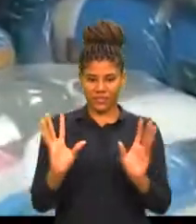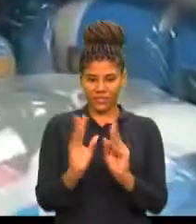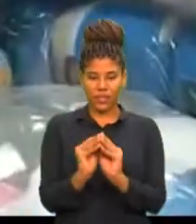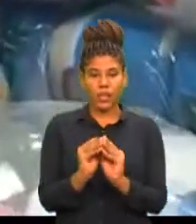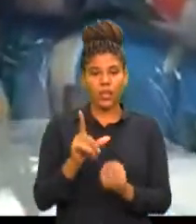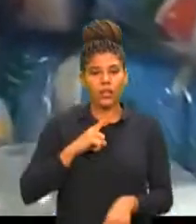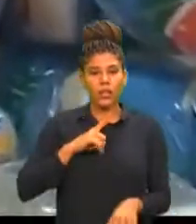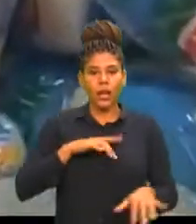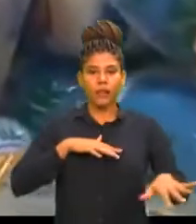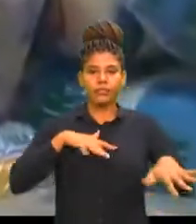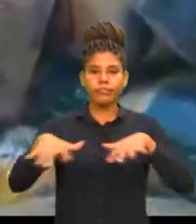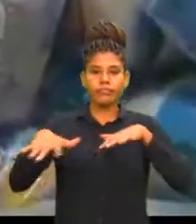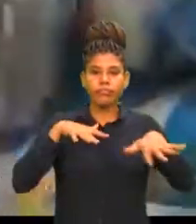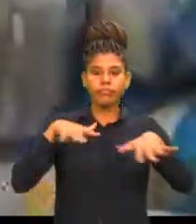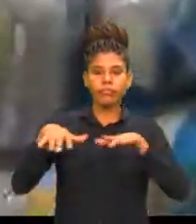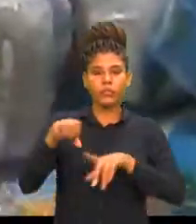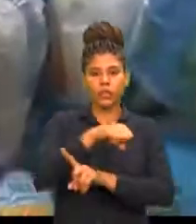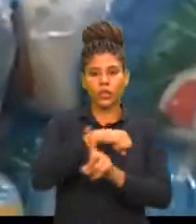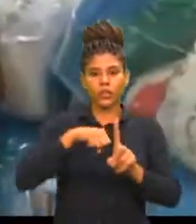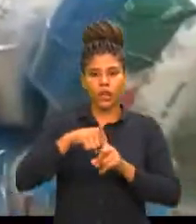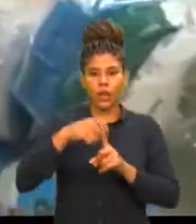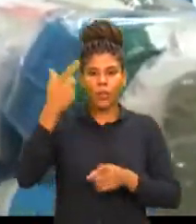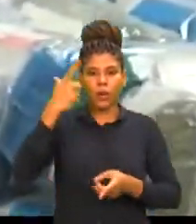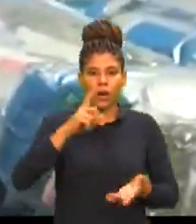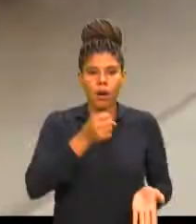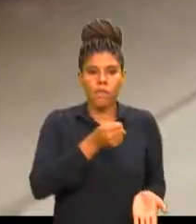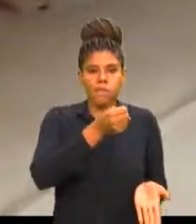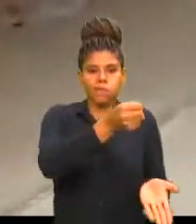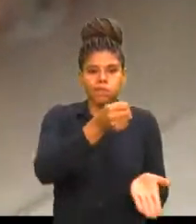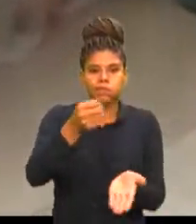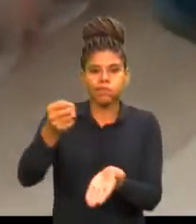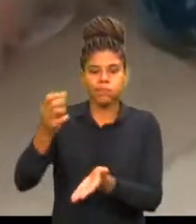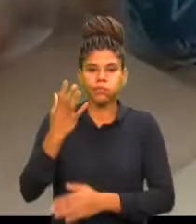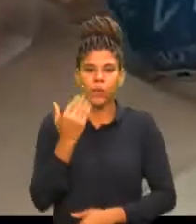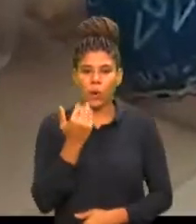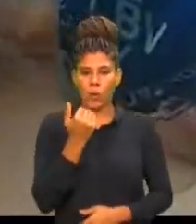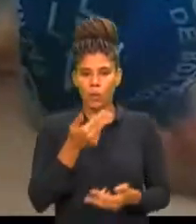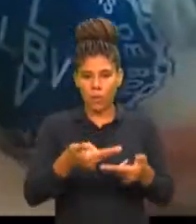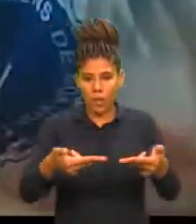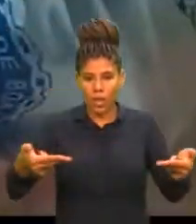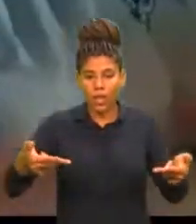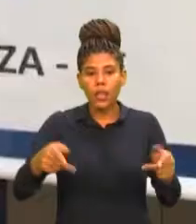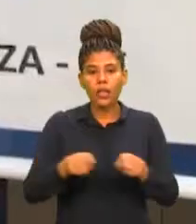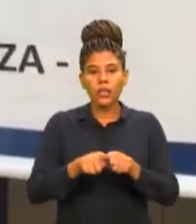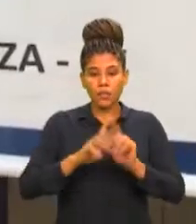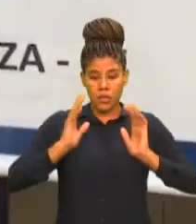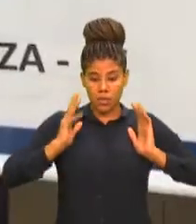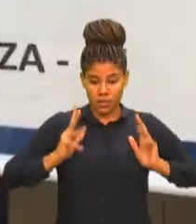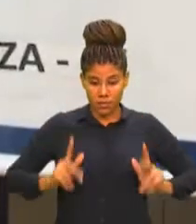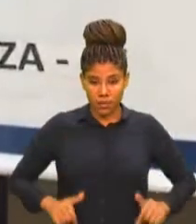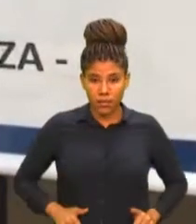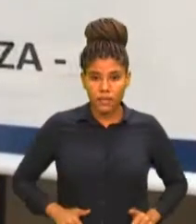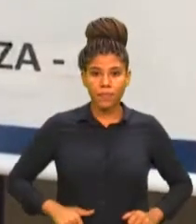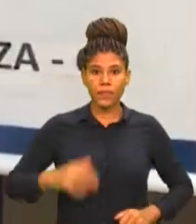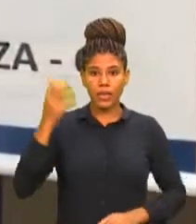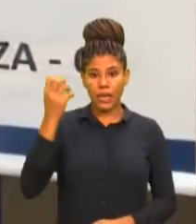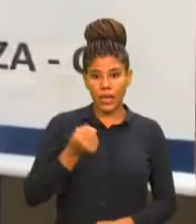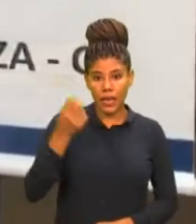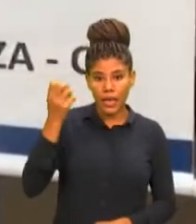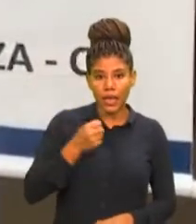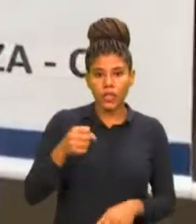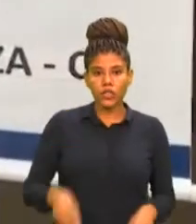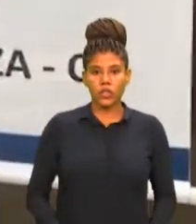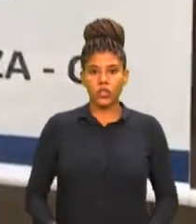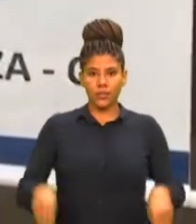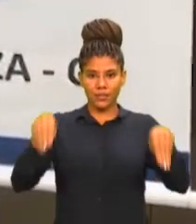mobilizações sociais para doações de cestas básicas, kits de higiene, de limpeza, leite e cobertores. Em